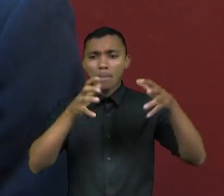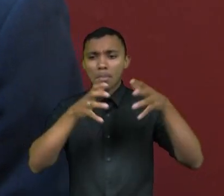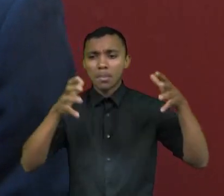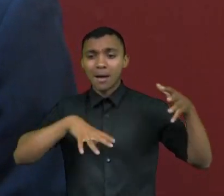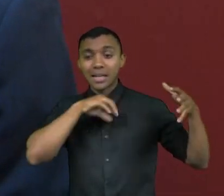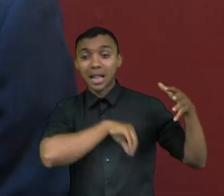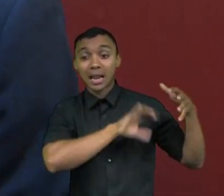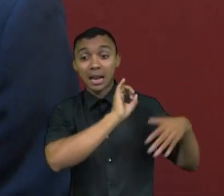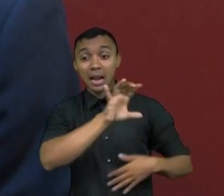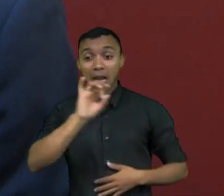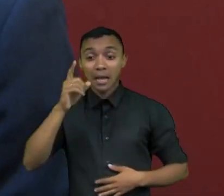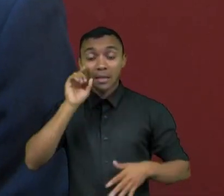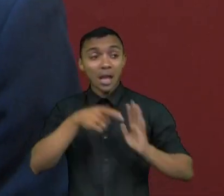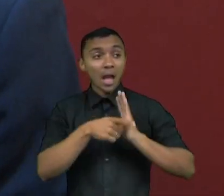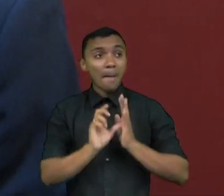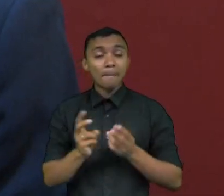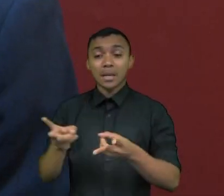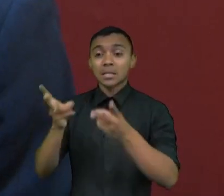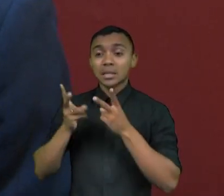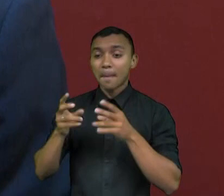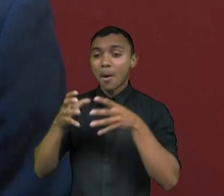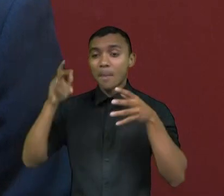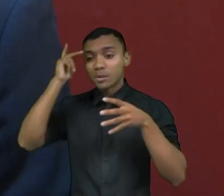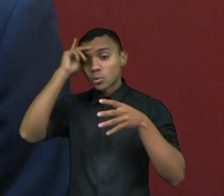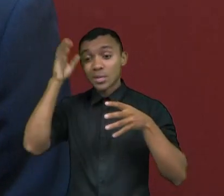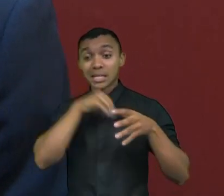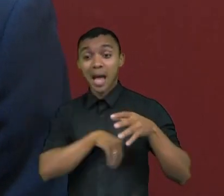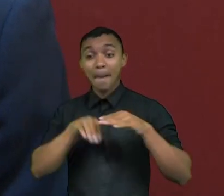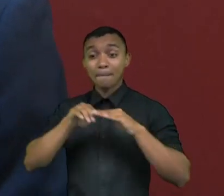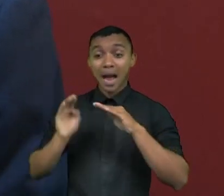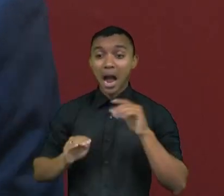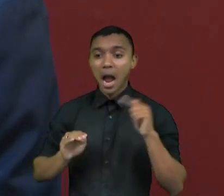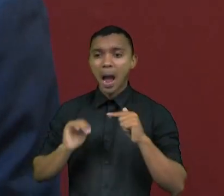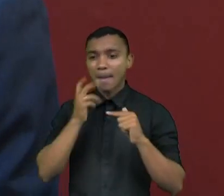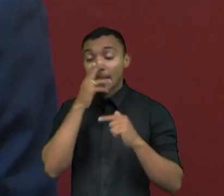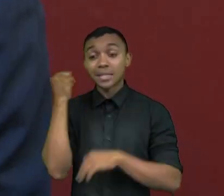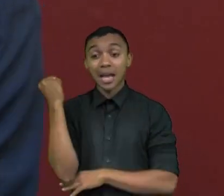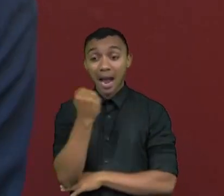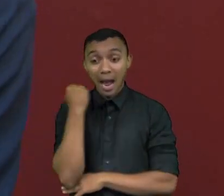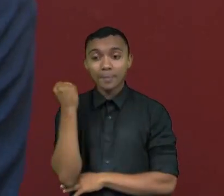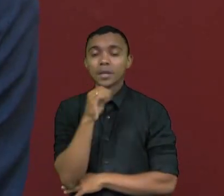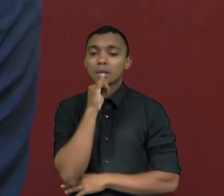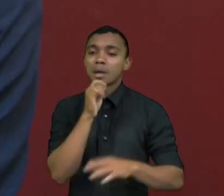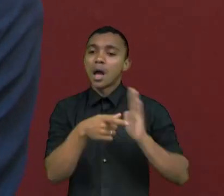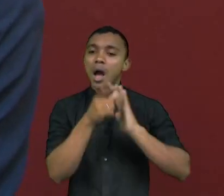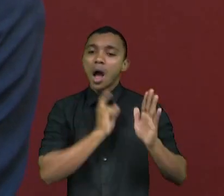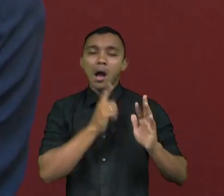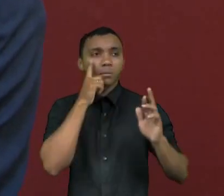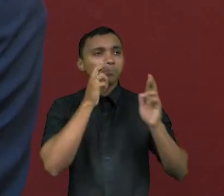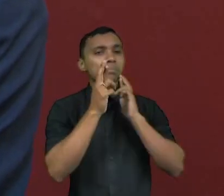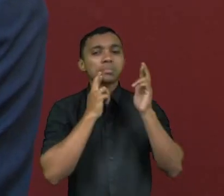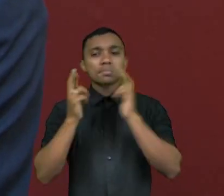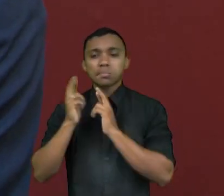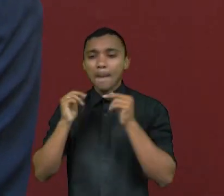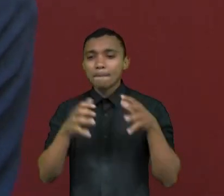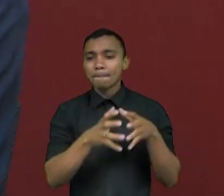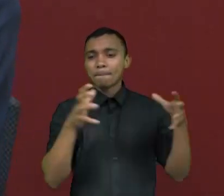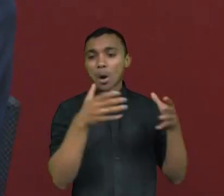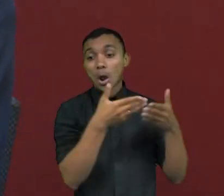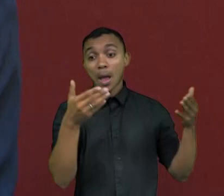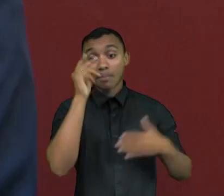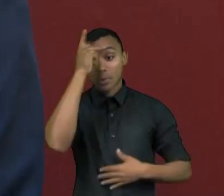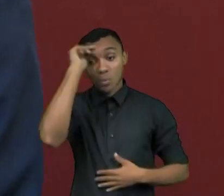nesses institutos, a população de renda mais baixa tinha um peso um pouco maior. Ou seja, você acabava entrevistando um número maior de pessoas